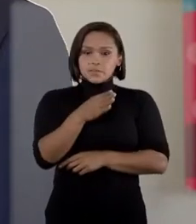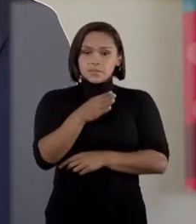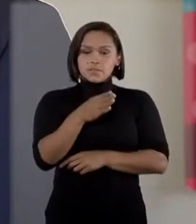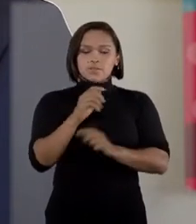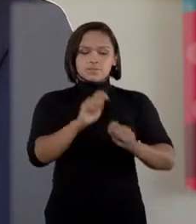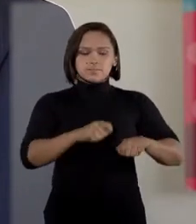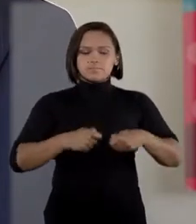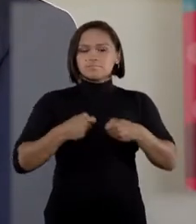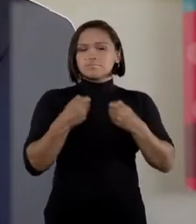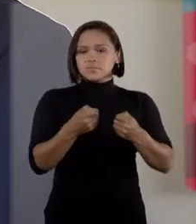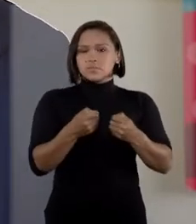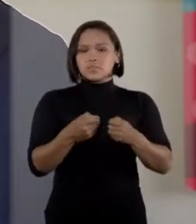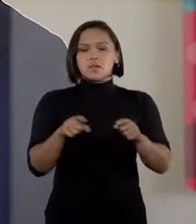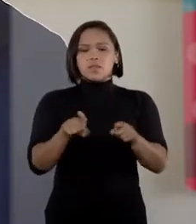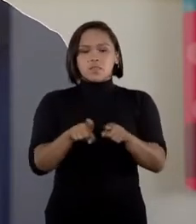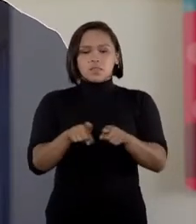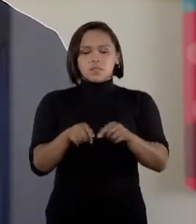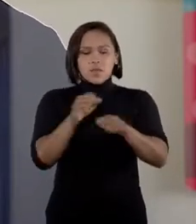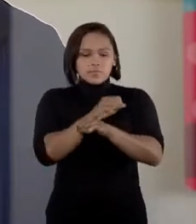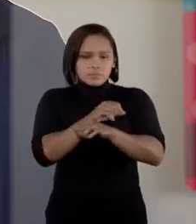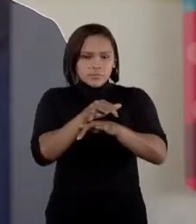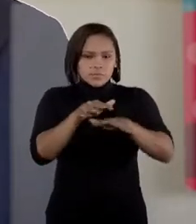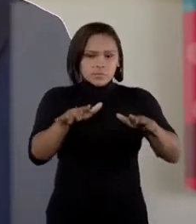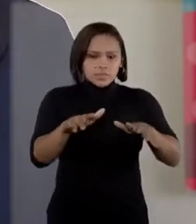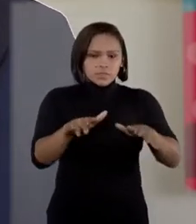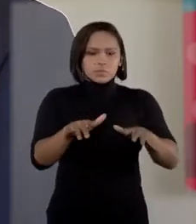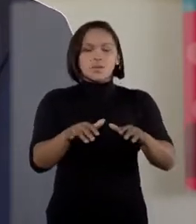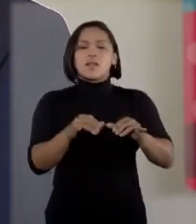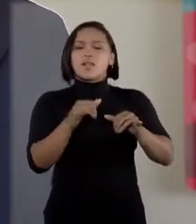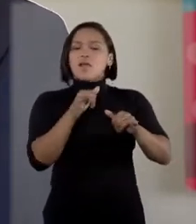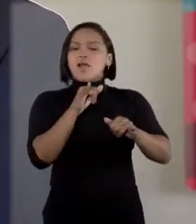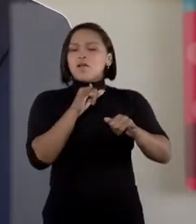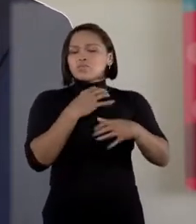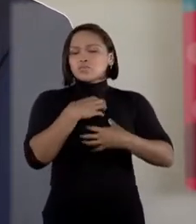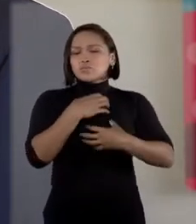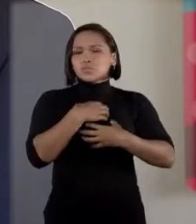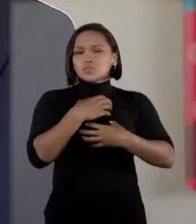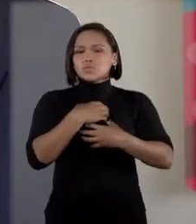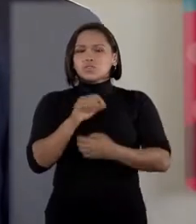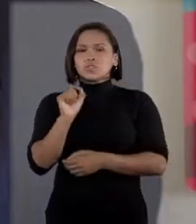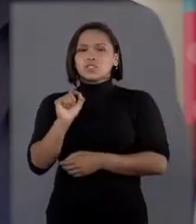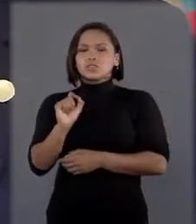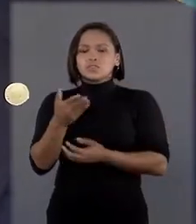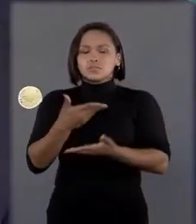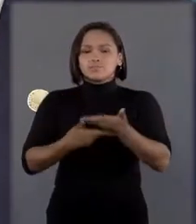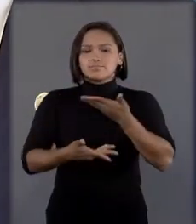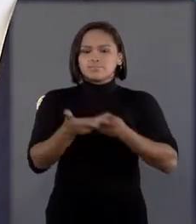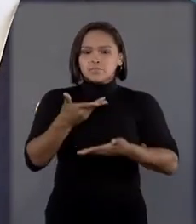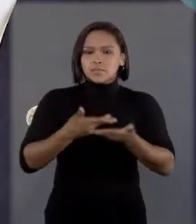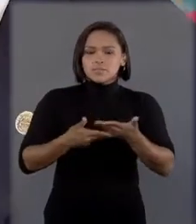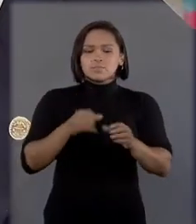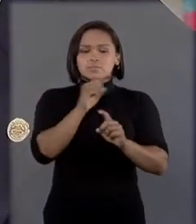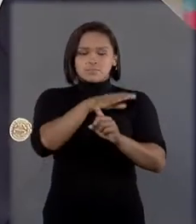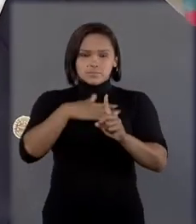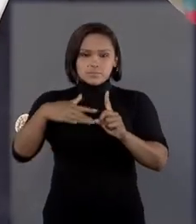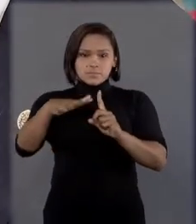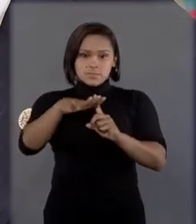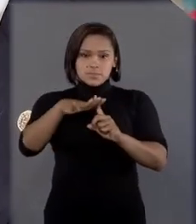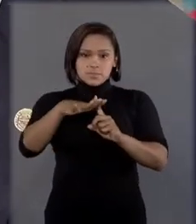fortalecer e disseminar os mecanismos de participação social,